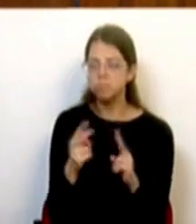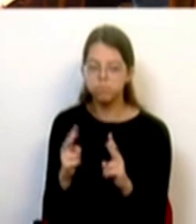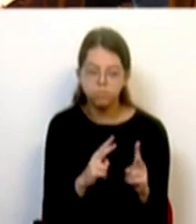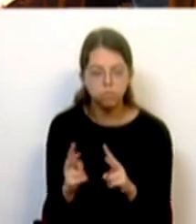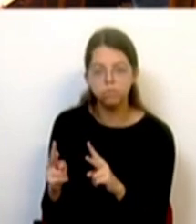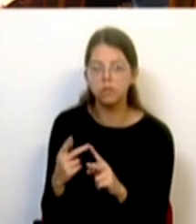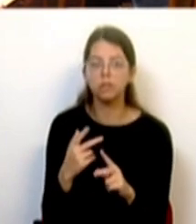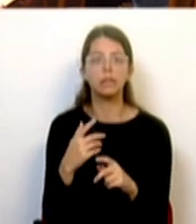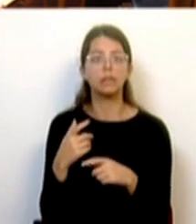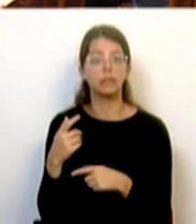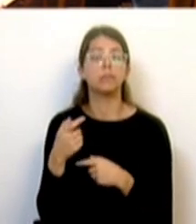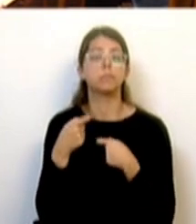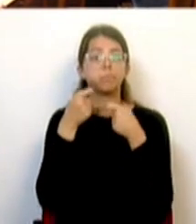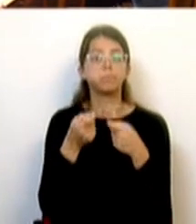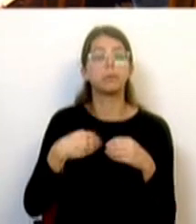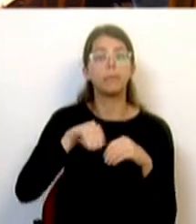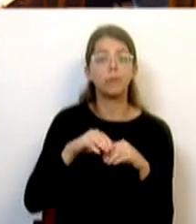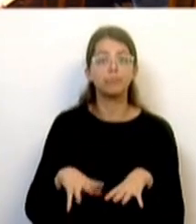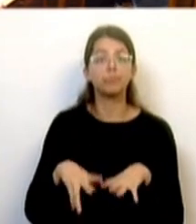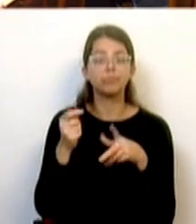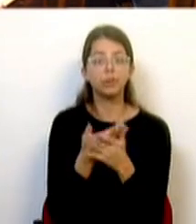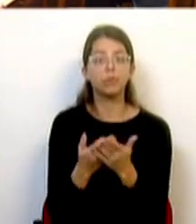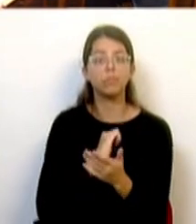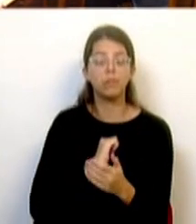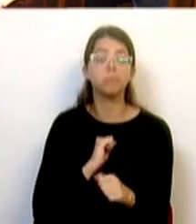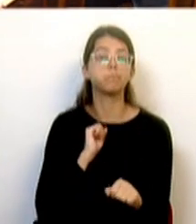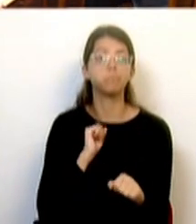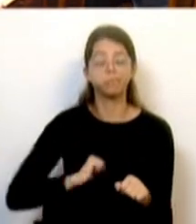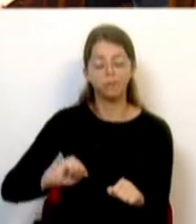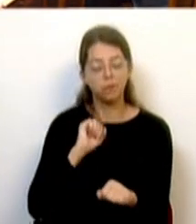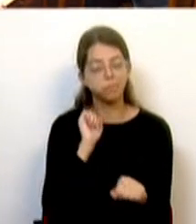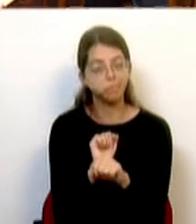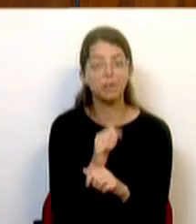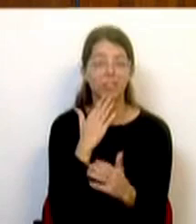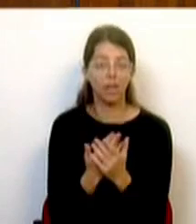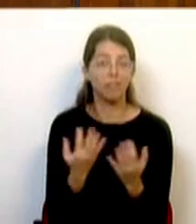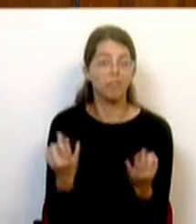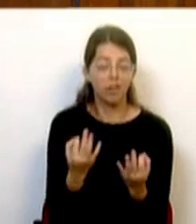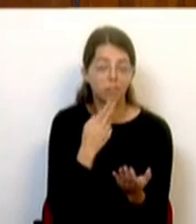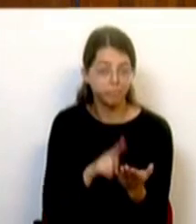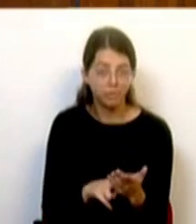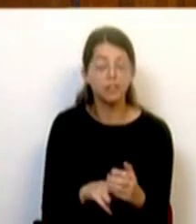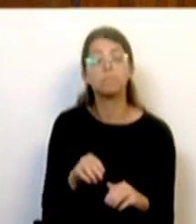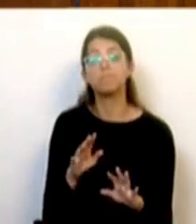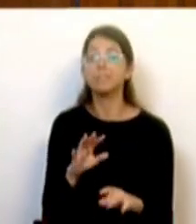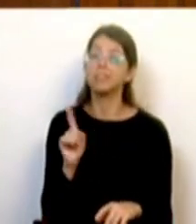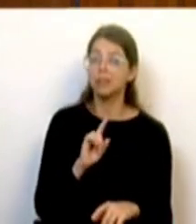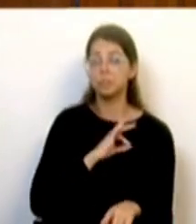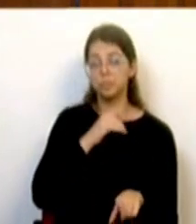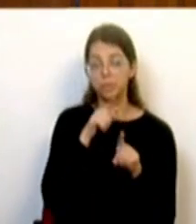a atração de mais investimento e desenvolvimento da nossa economia. E não, Srs. Deputados, a burocracia,